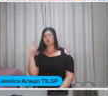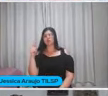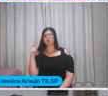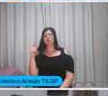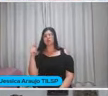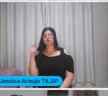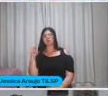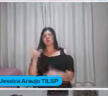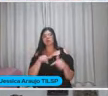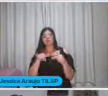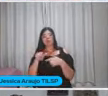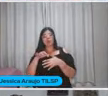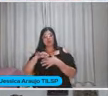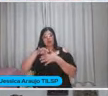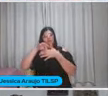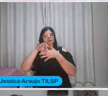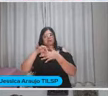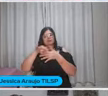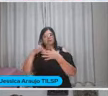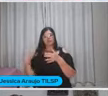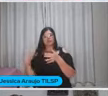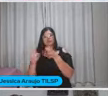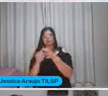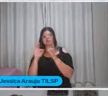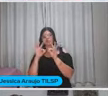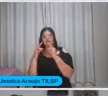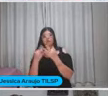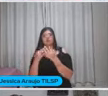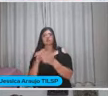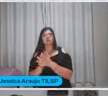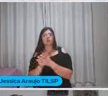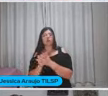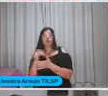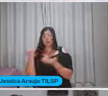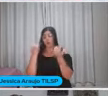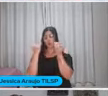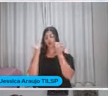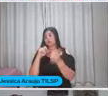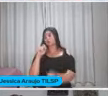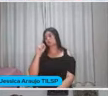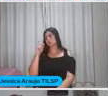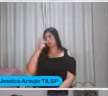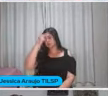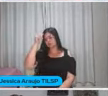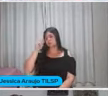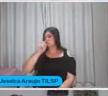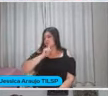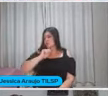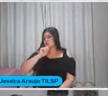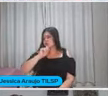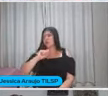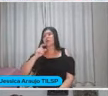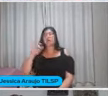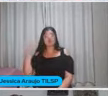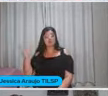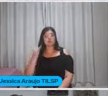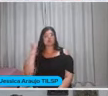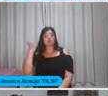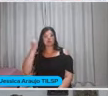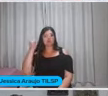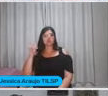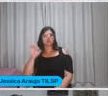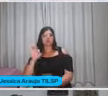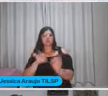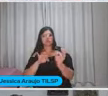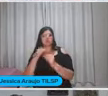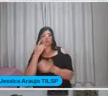Trabalha lideranças Integração com as famílias A gente ouve os mais velhos falar Trabalha com uma coisa importante Que é o projeto